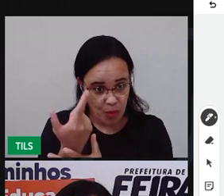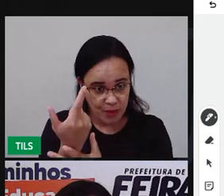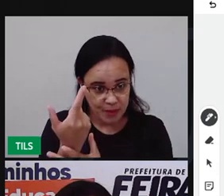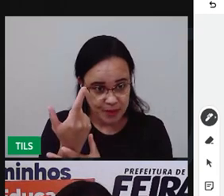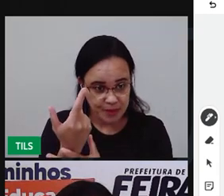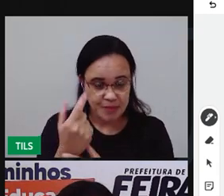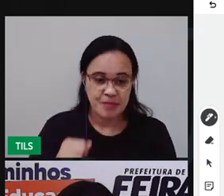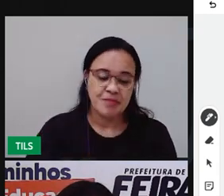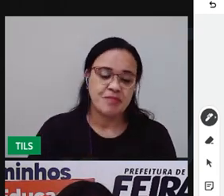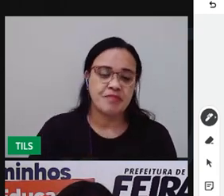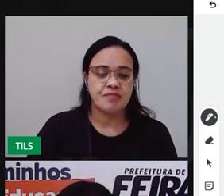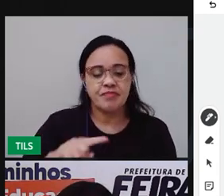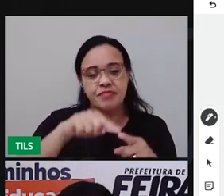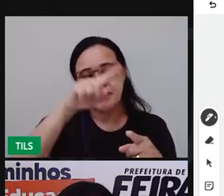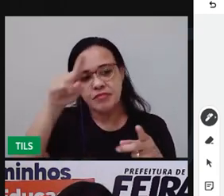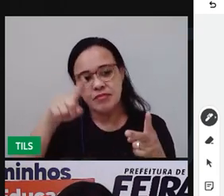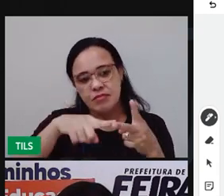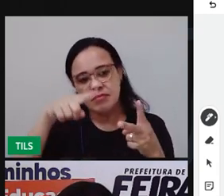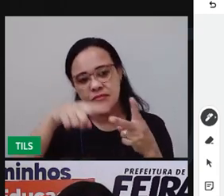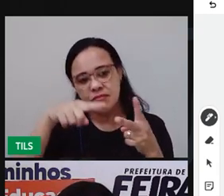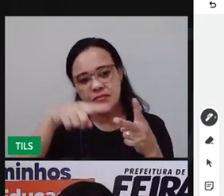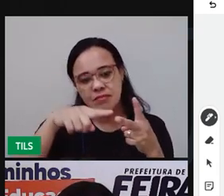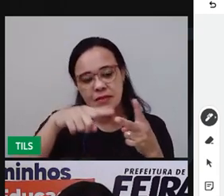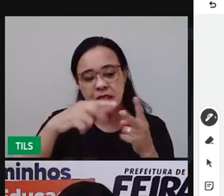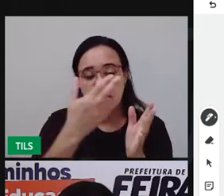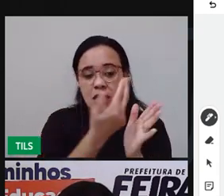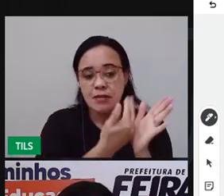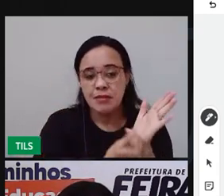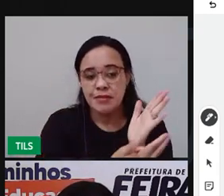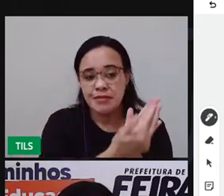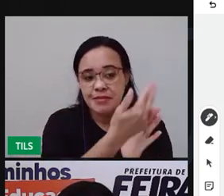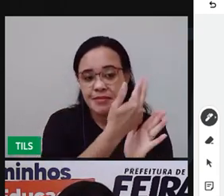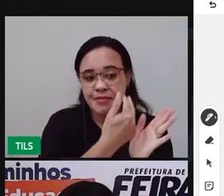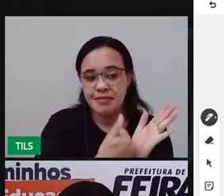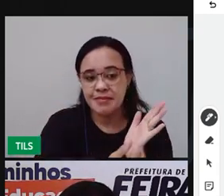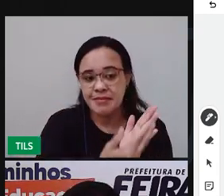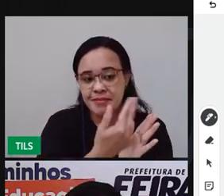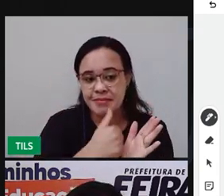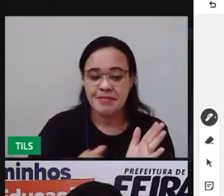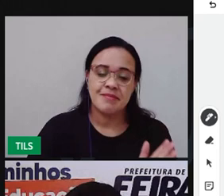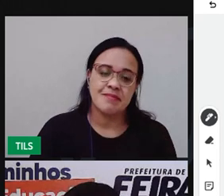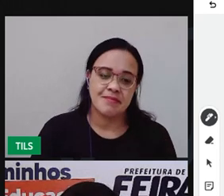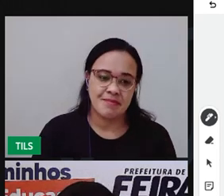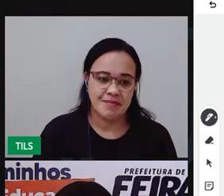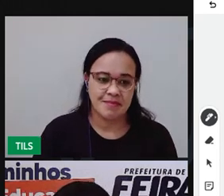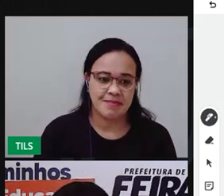Então, vamos fazer aqui alguns desenhos. Eu vou fazer aqui, ó.